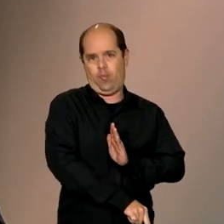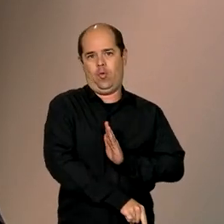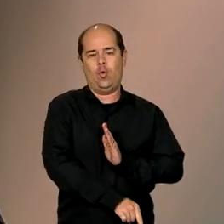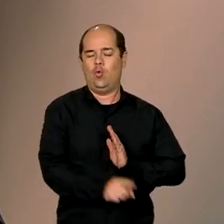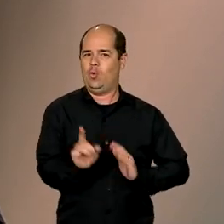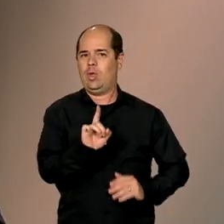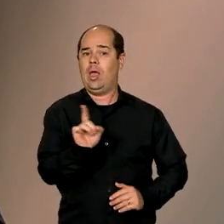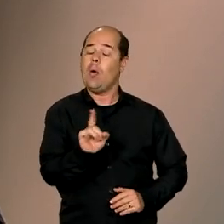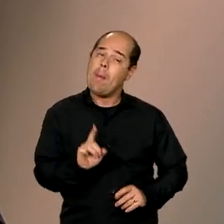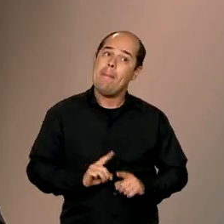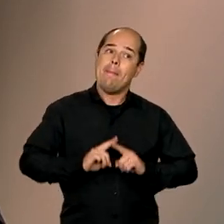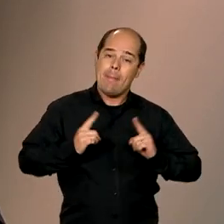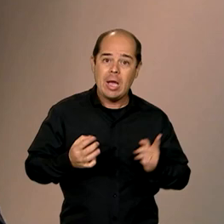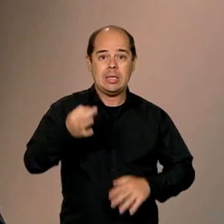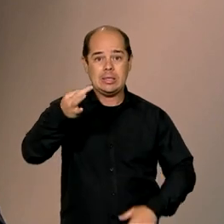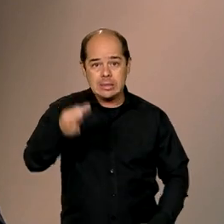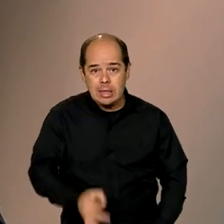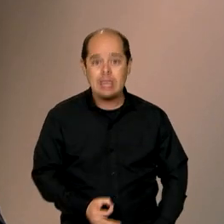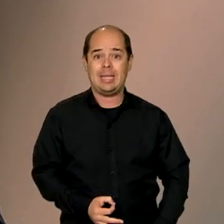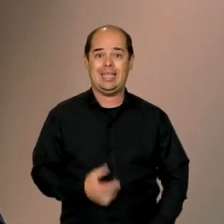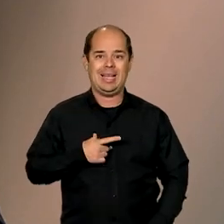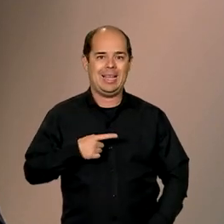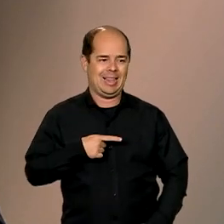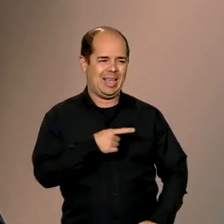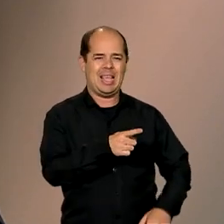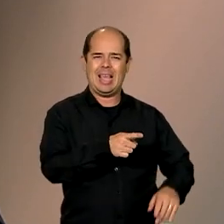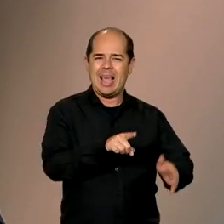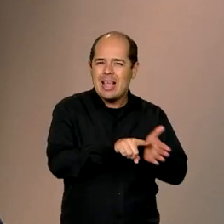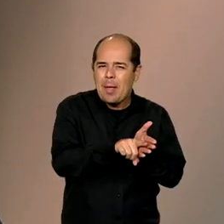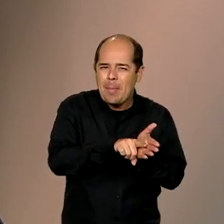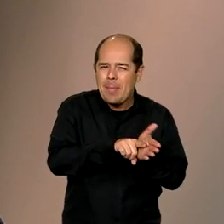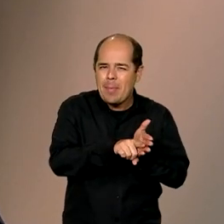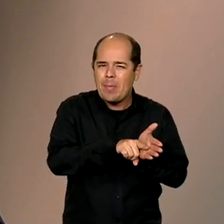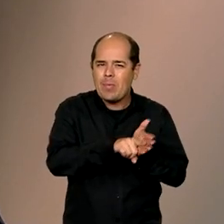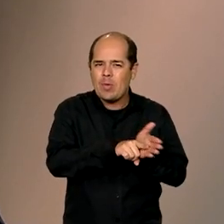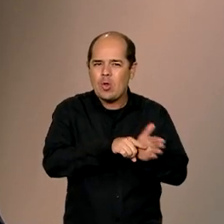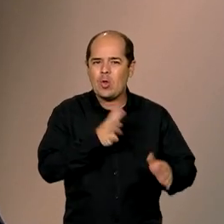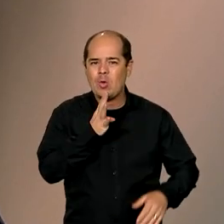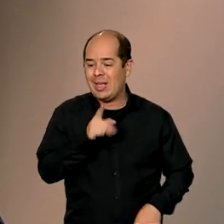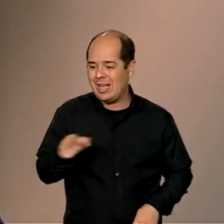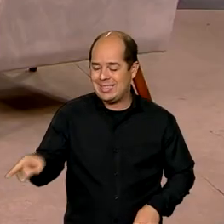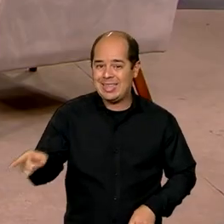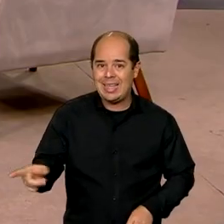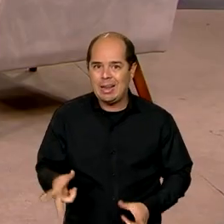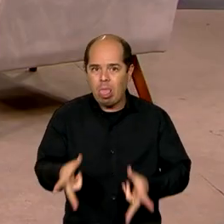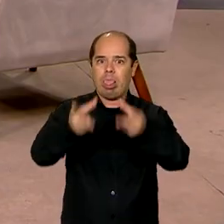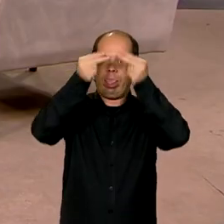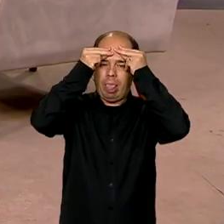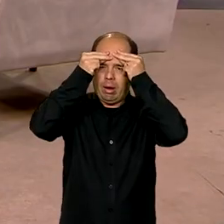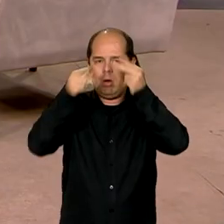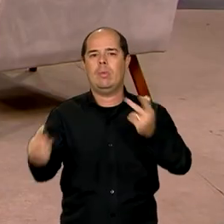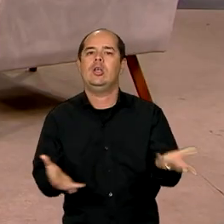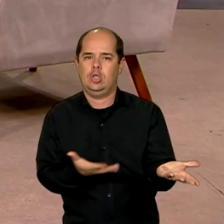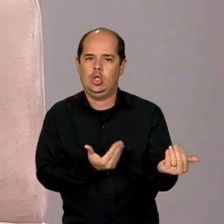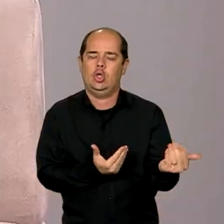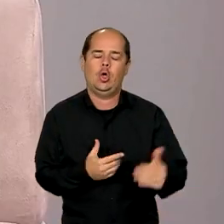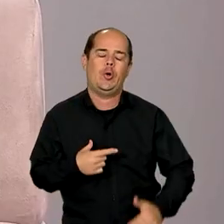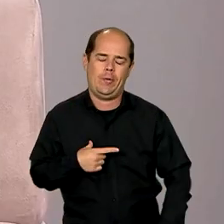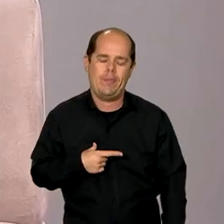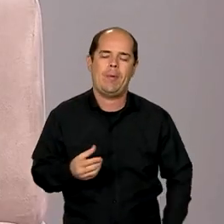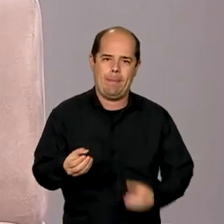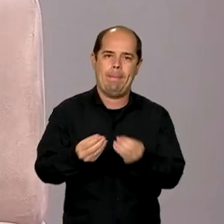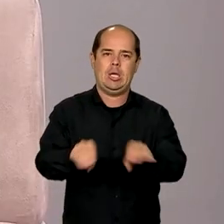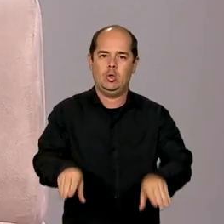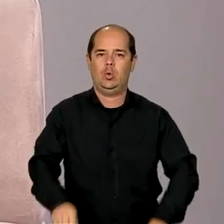certeza os especialistas dizem que pode causar traumas importantes na vida dessas crianças, dessa juventude. É verdade. O senhor